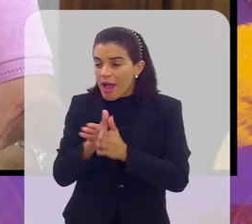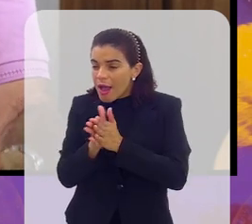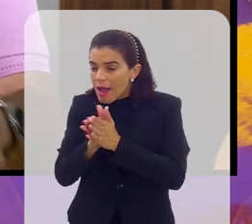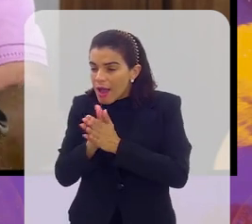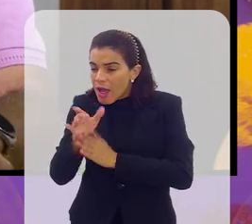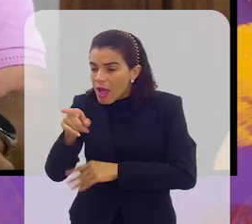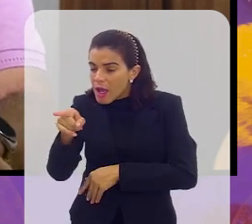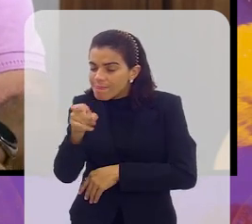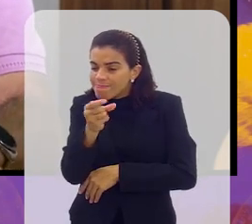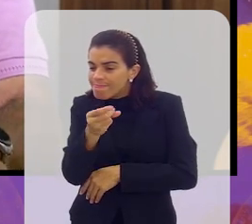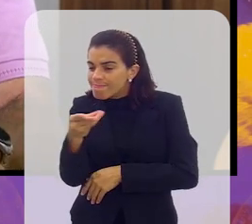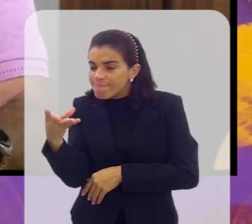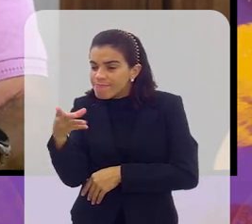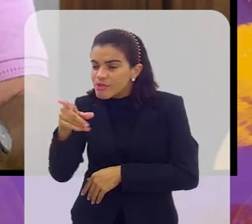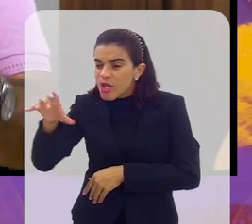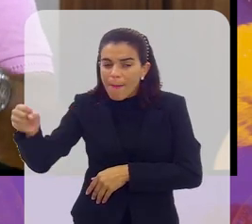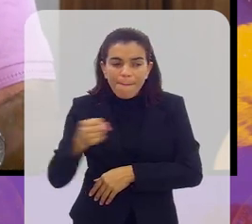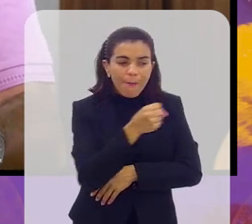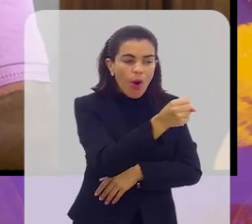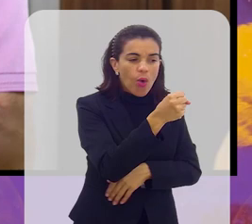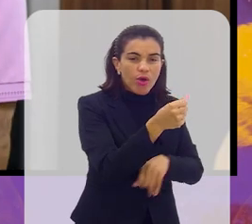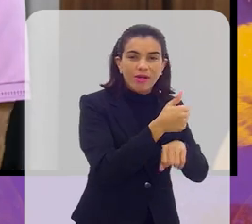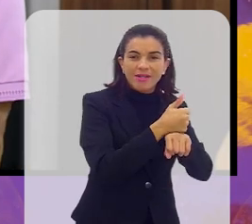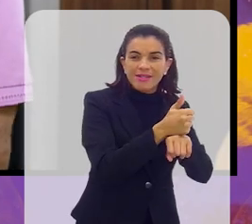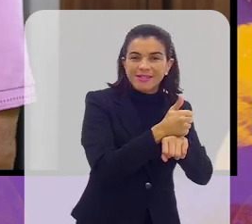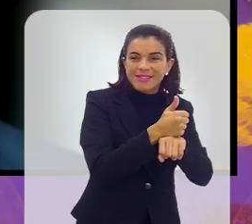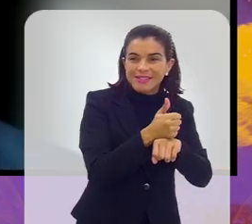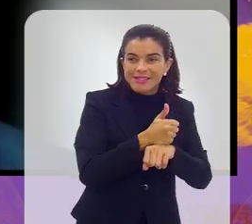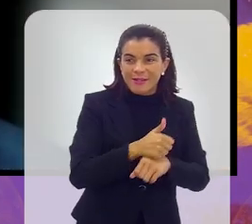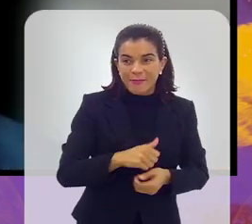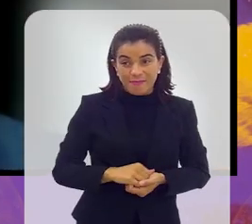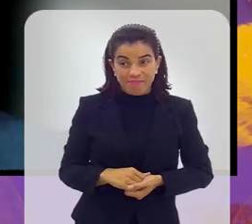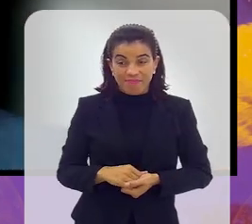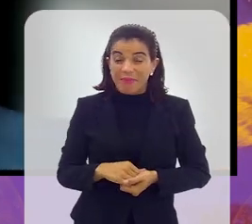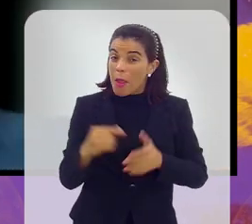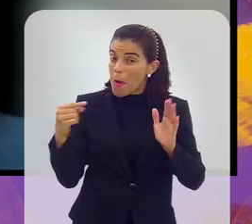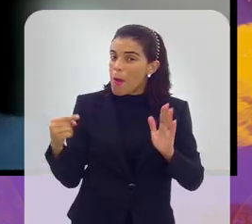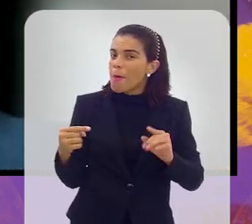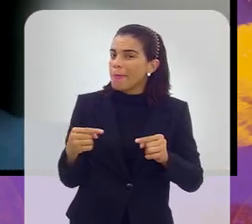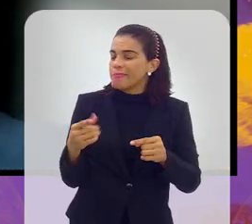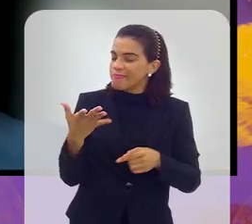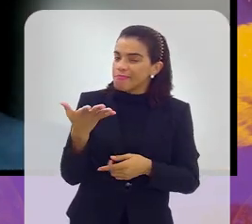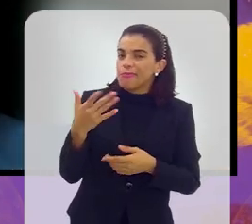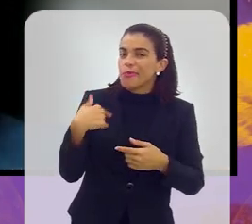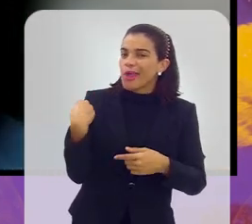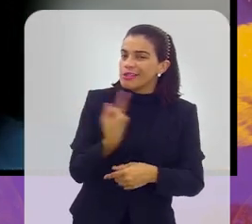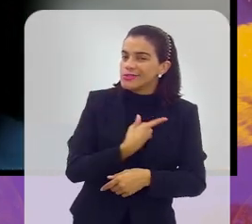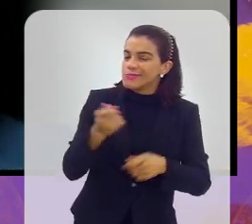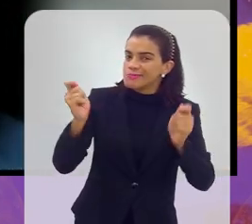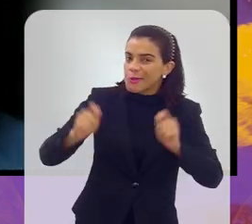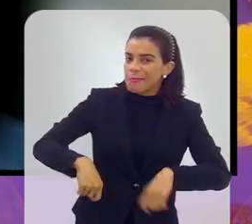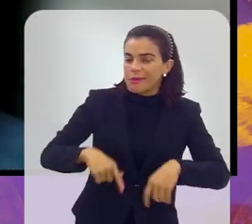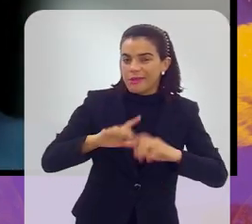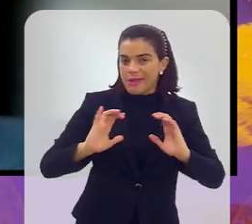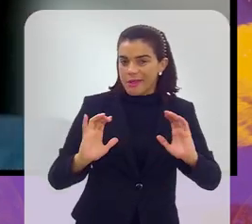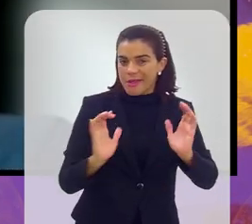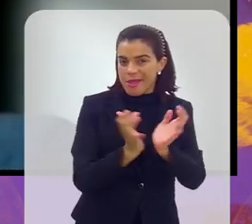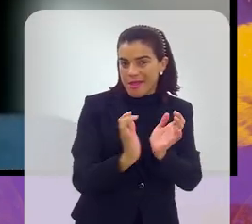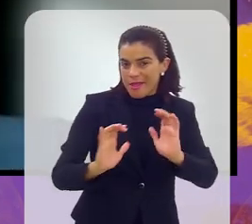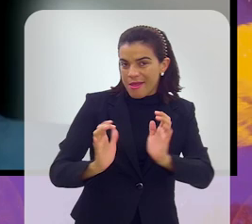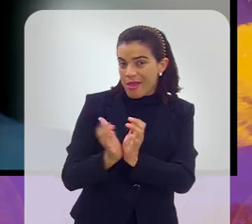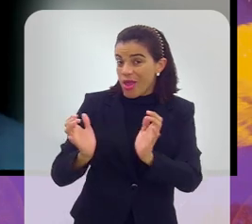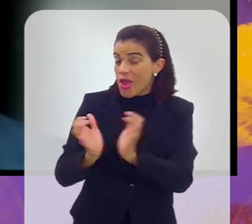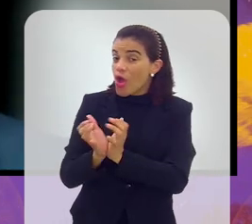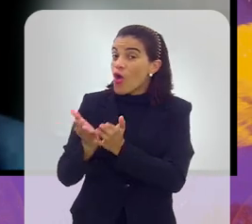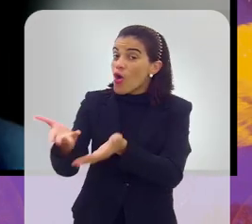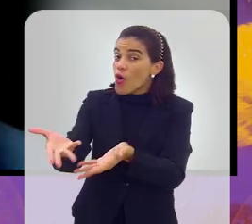aproveitados nos clubes, que a gente diz assim, de torcida? Só um ponto, porque na verdade a gente permite que as equipes